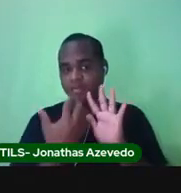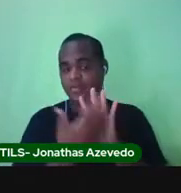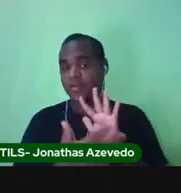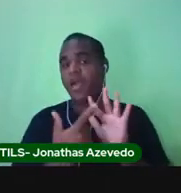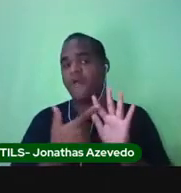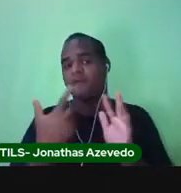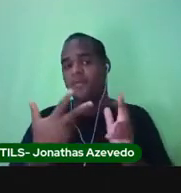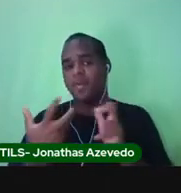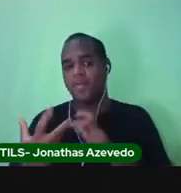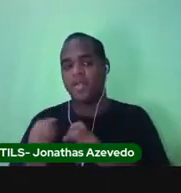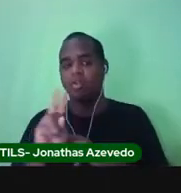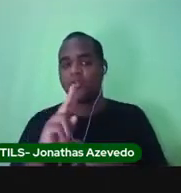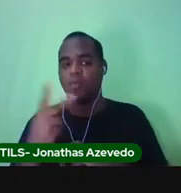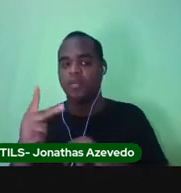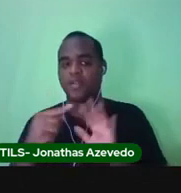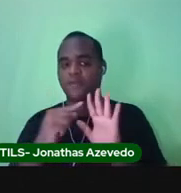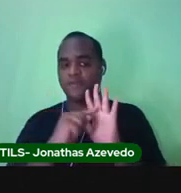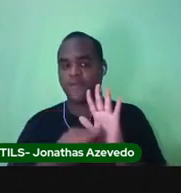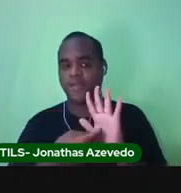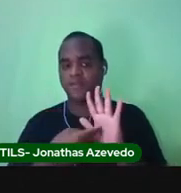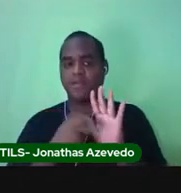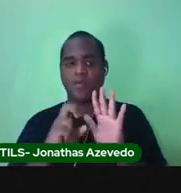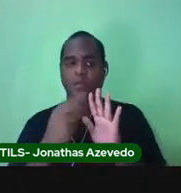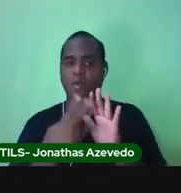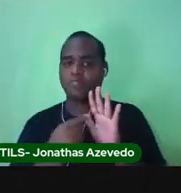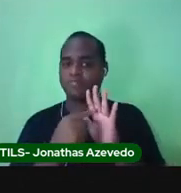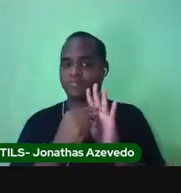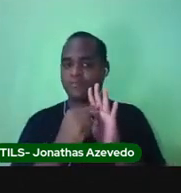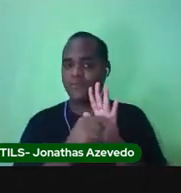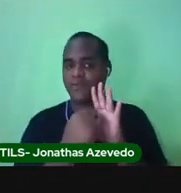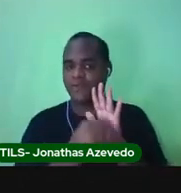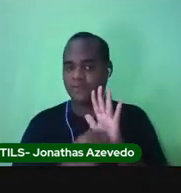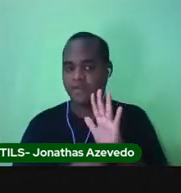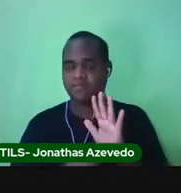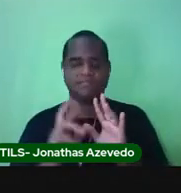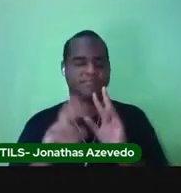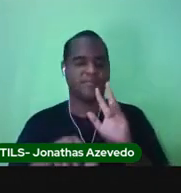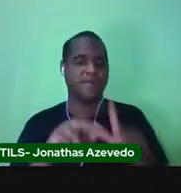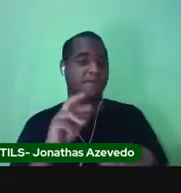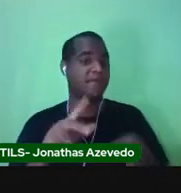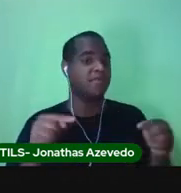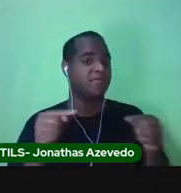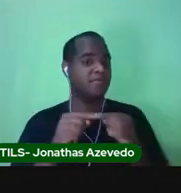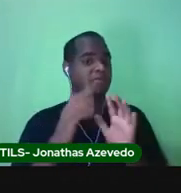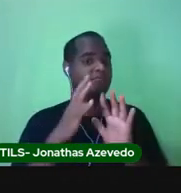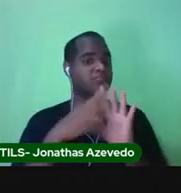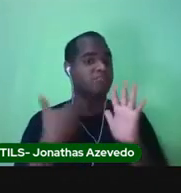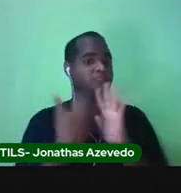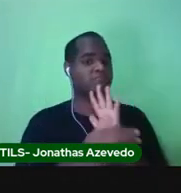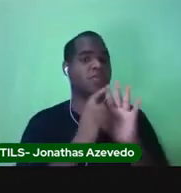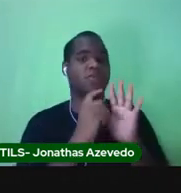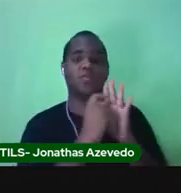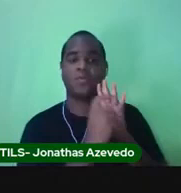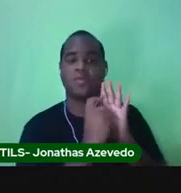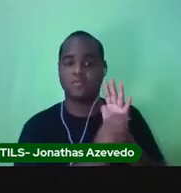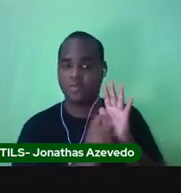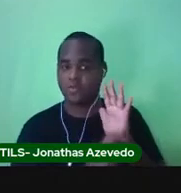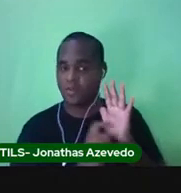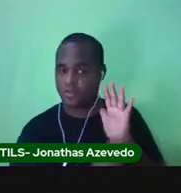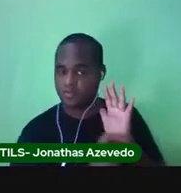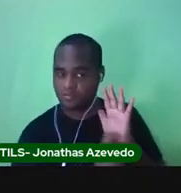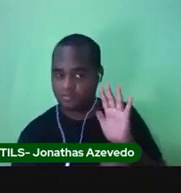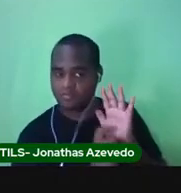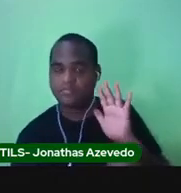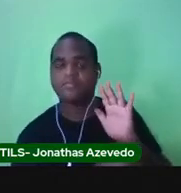separa nome por vírgulas nem por tracinhos. Na lista a gente coloca o nome um embaixo